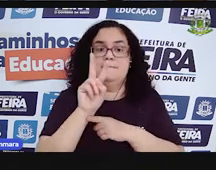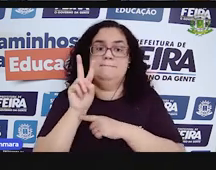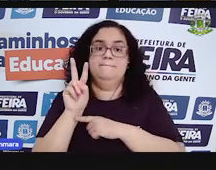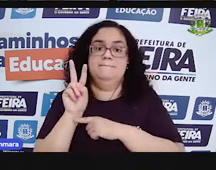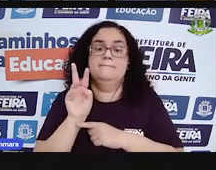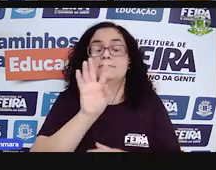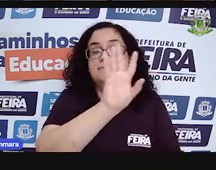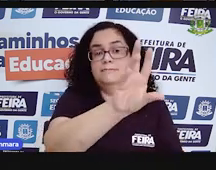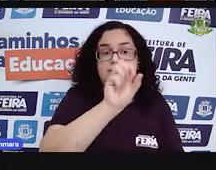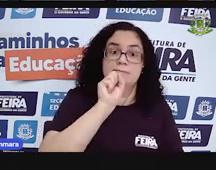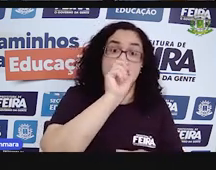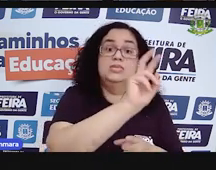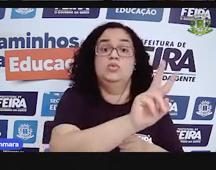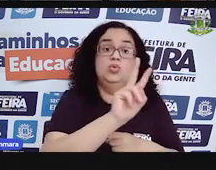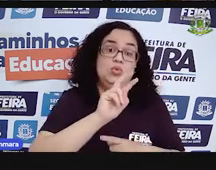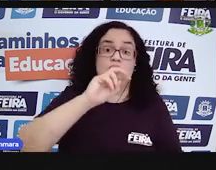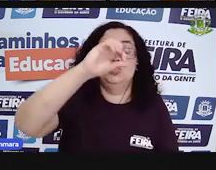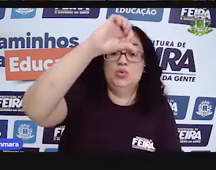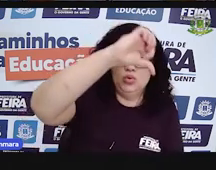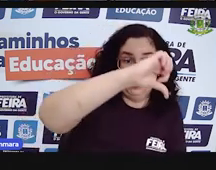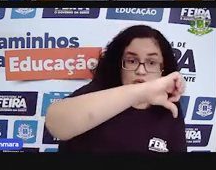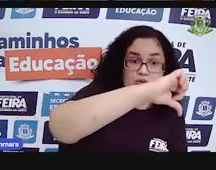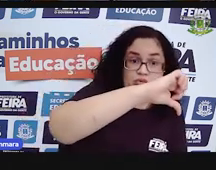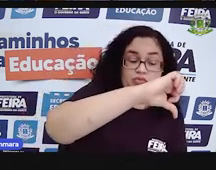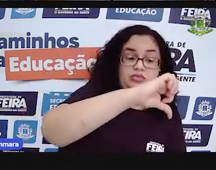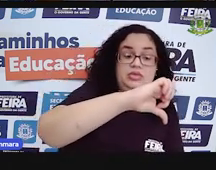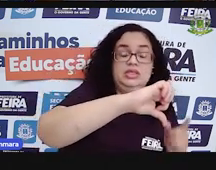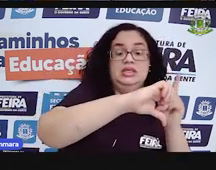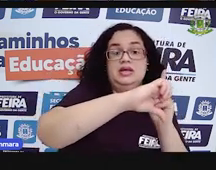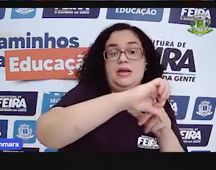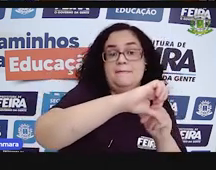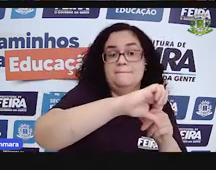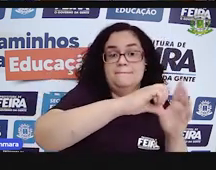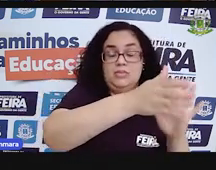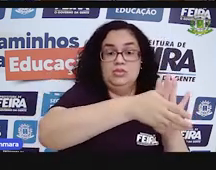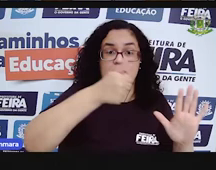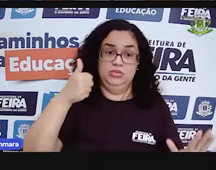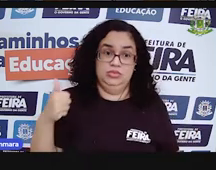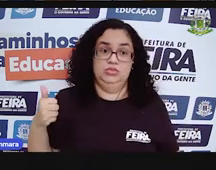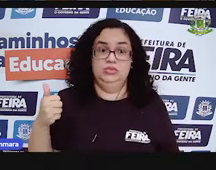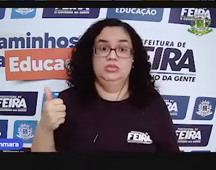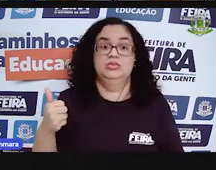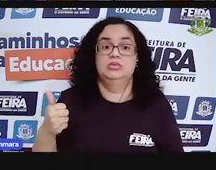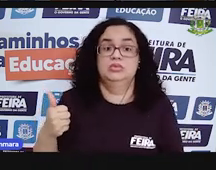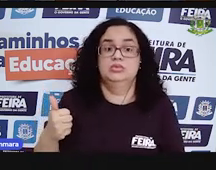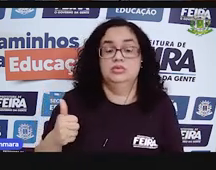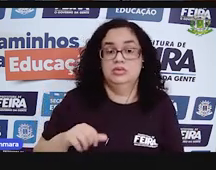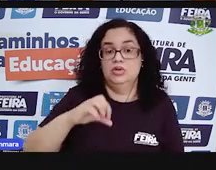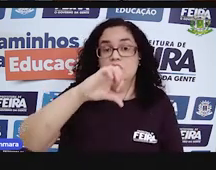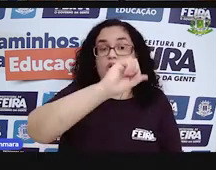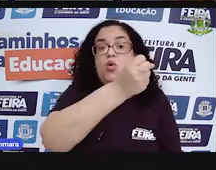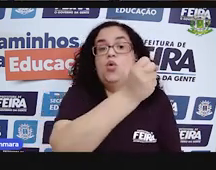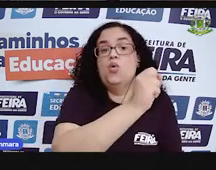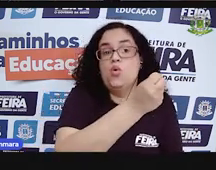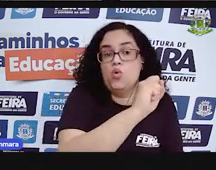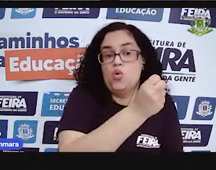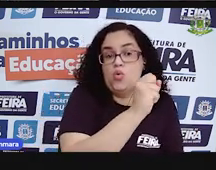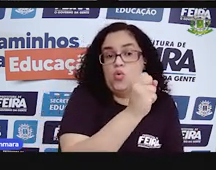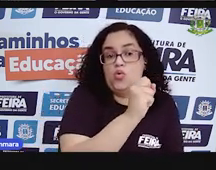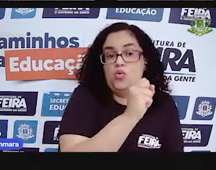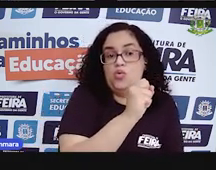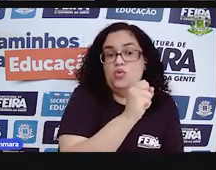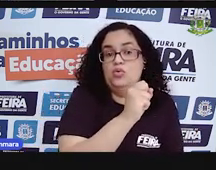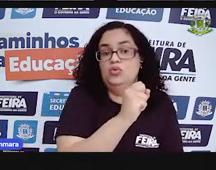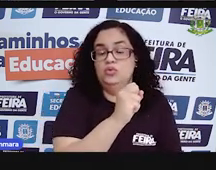emprestado 1 do 9. Se do 9 a gente pega 1 emprestado, fica 8. Por isso que ali